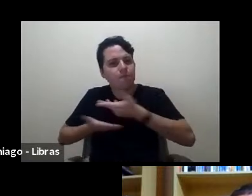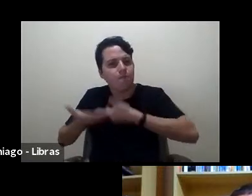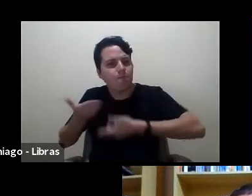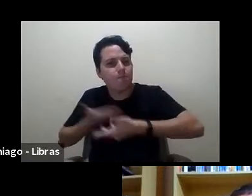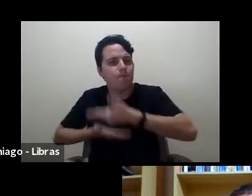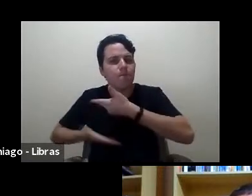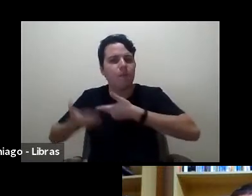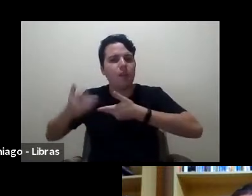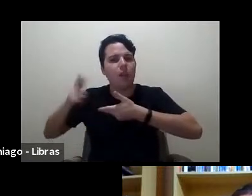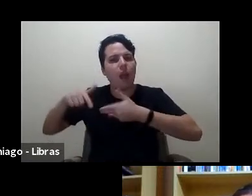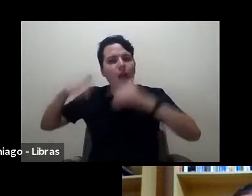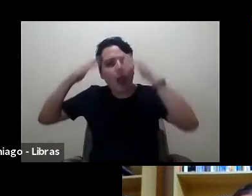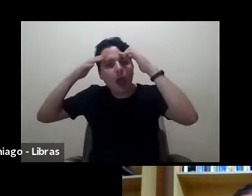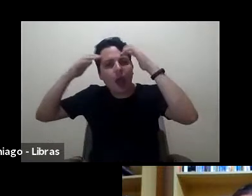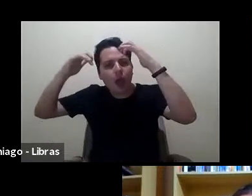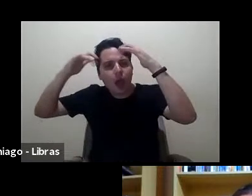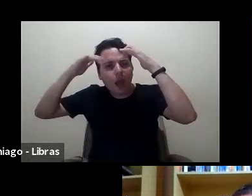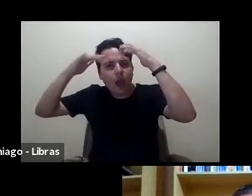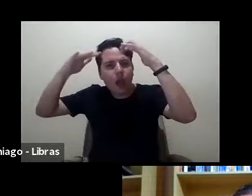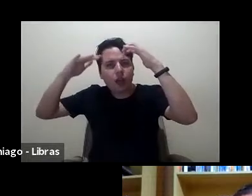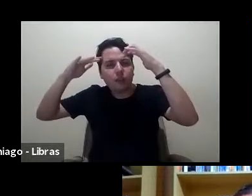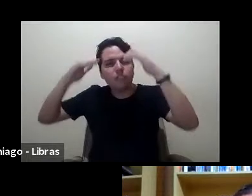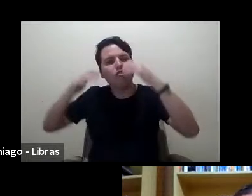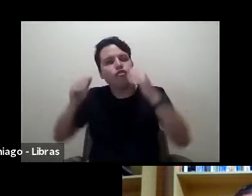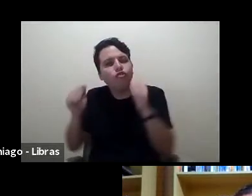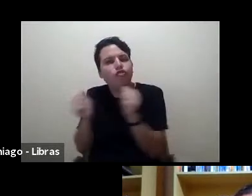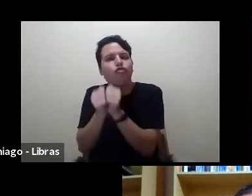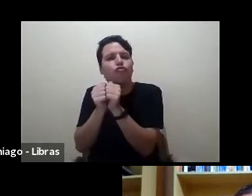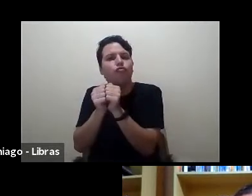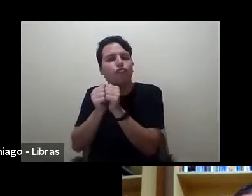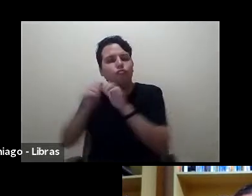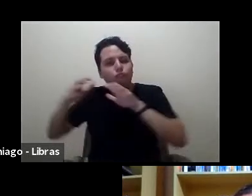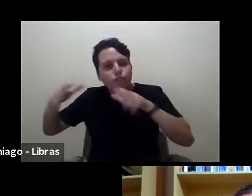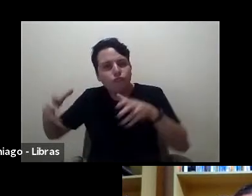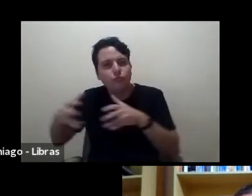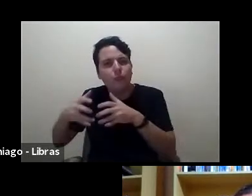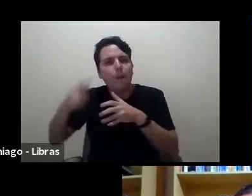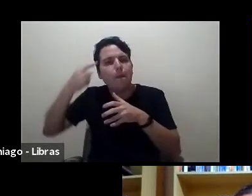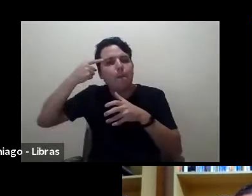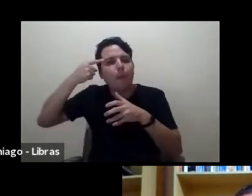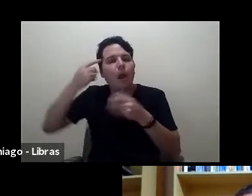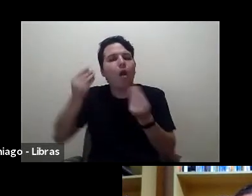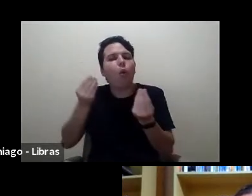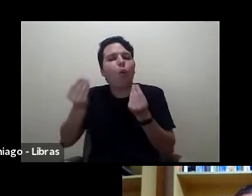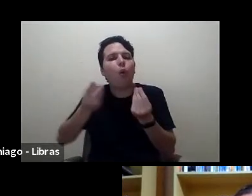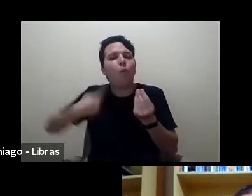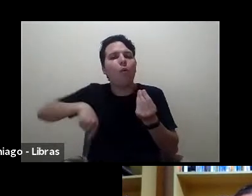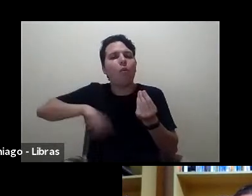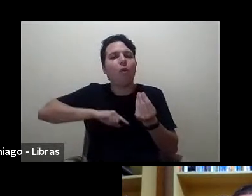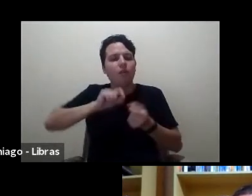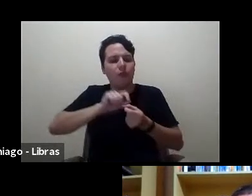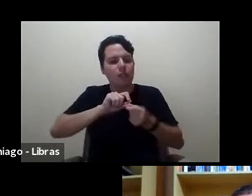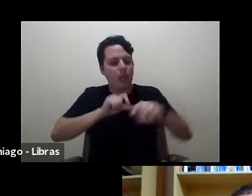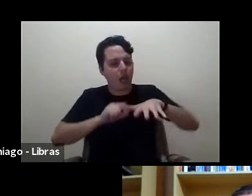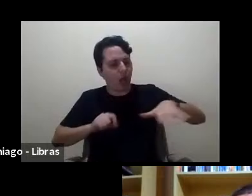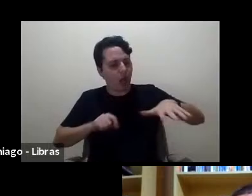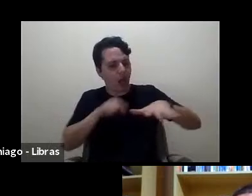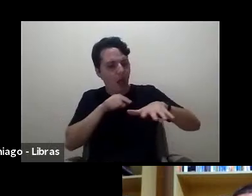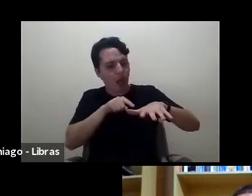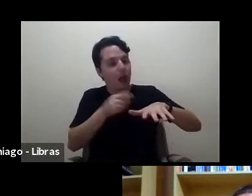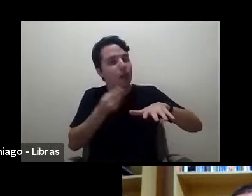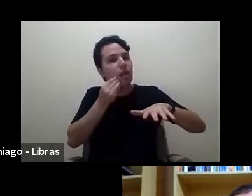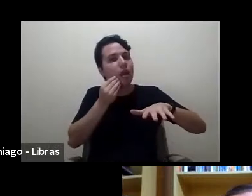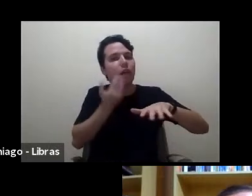refletir juntos sobre como fazer da nossa área uma área que contribuia melhor